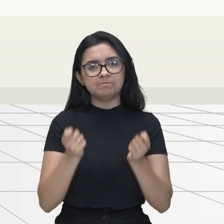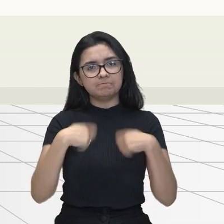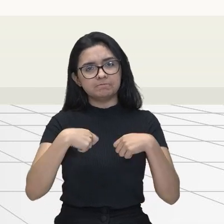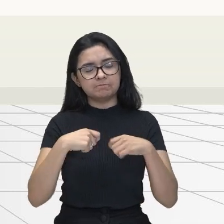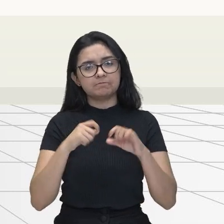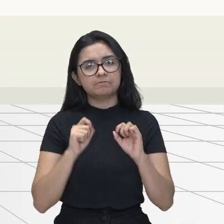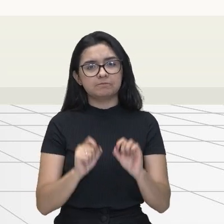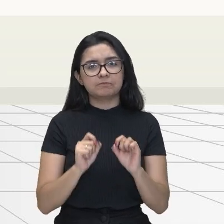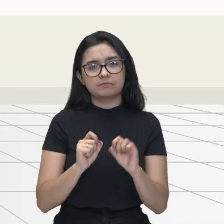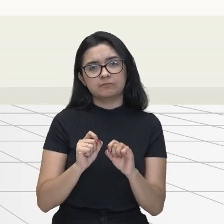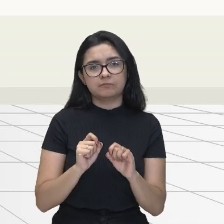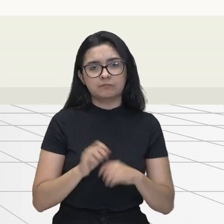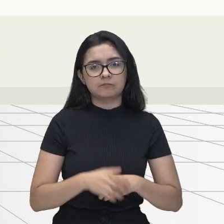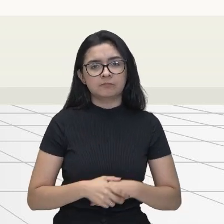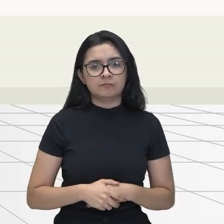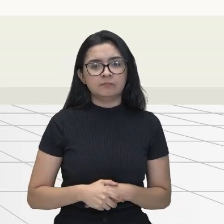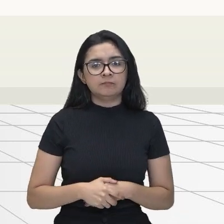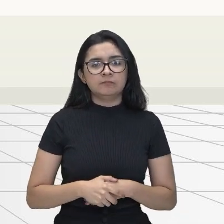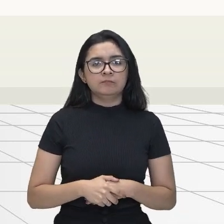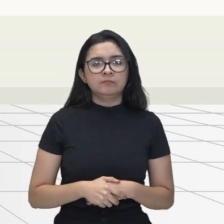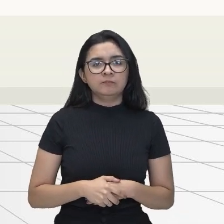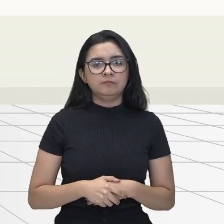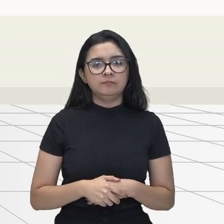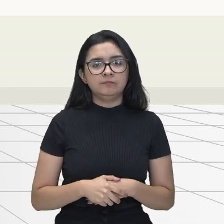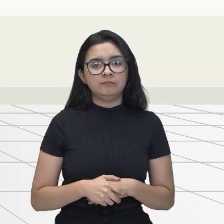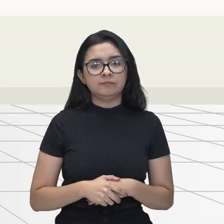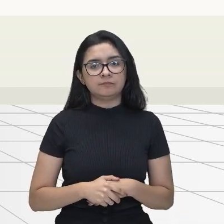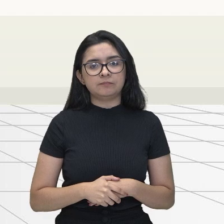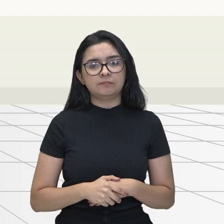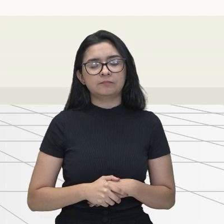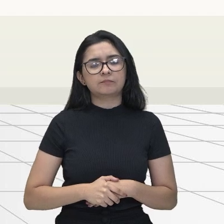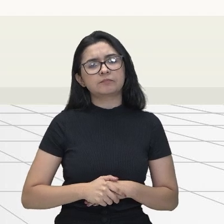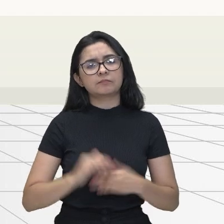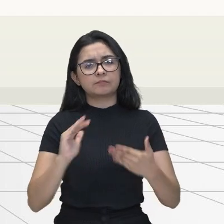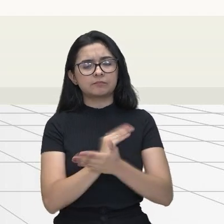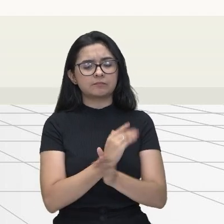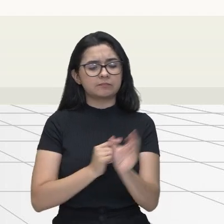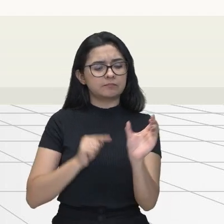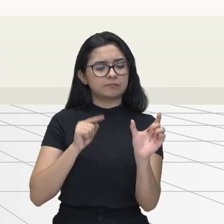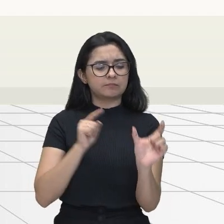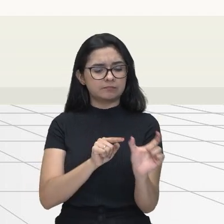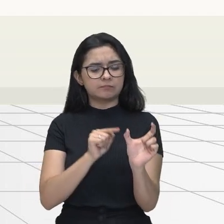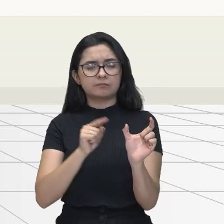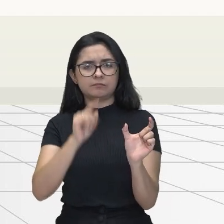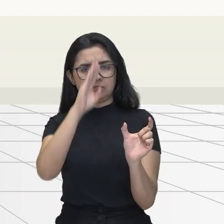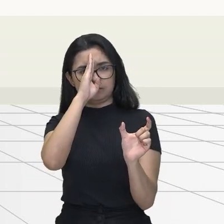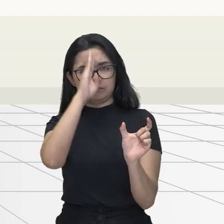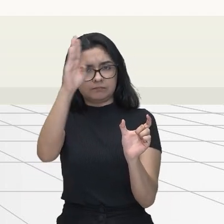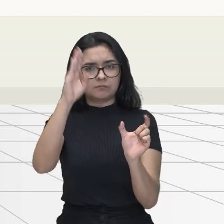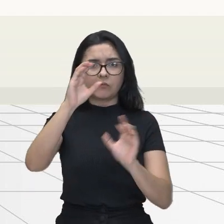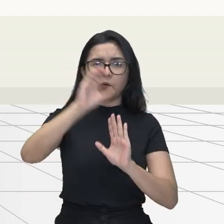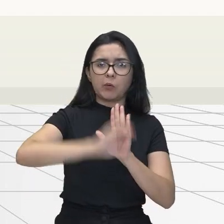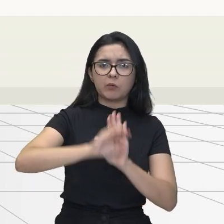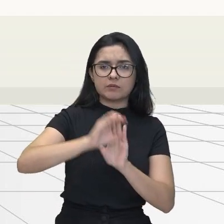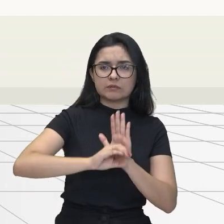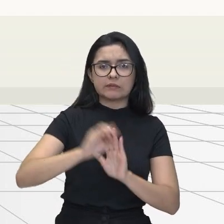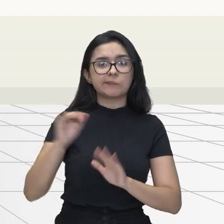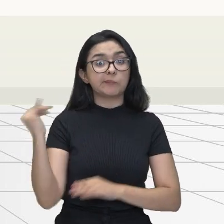com que algumas palavras-chave, conceitos importantes,